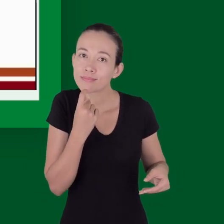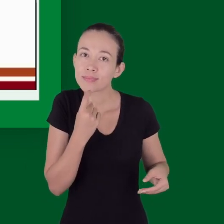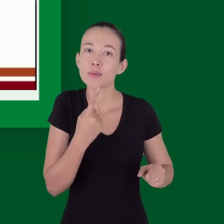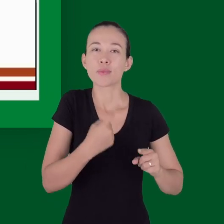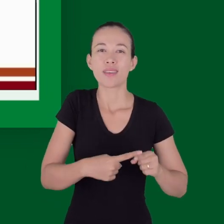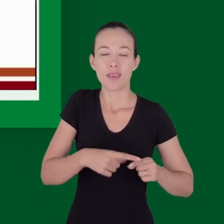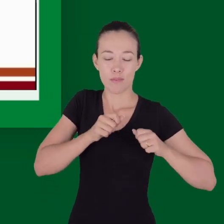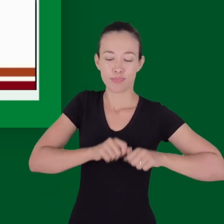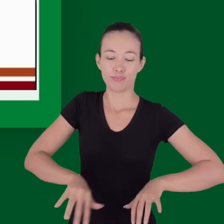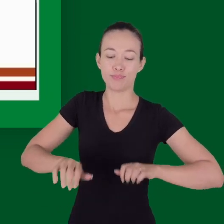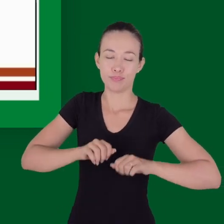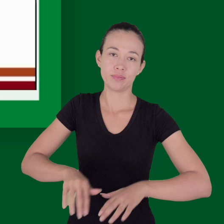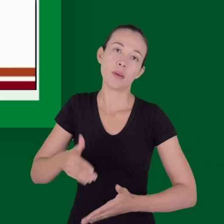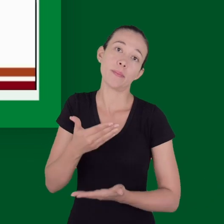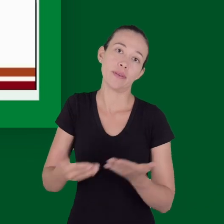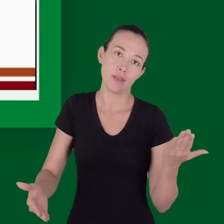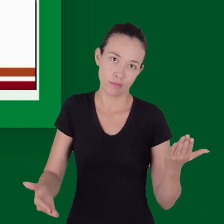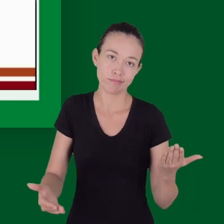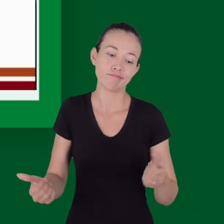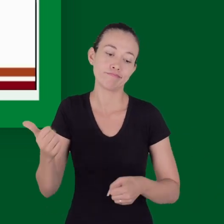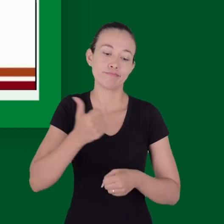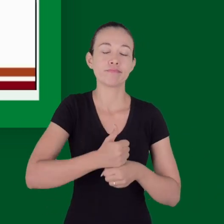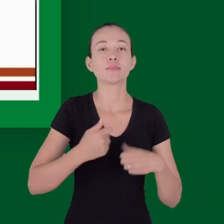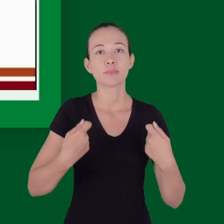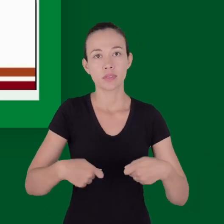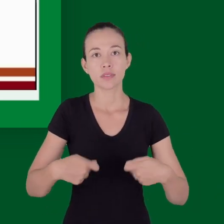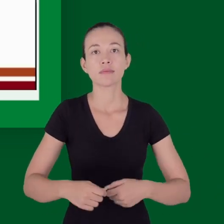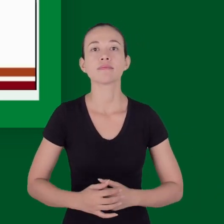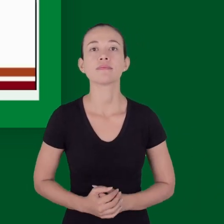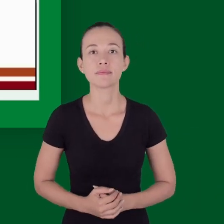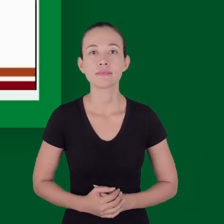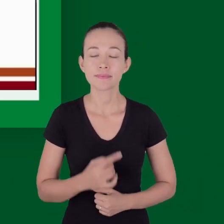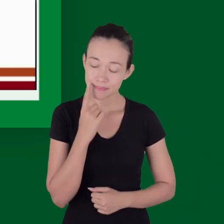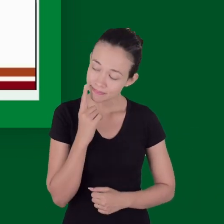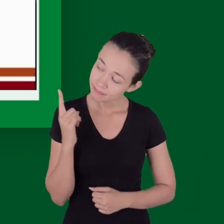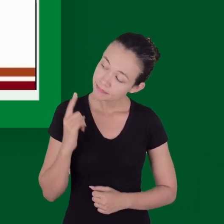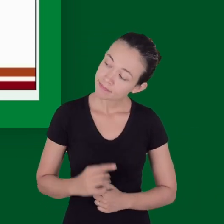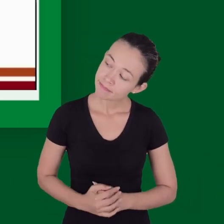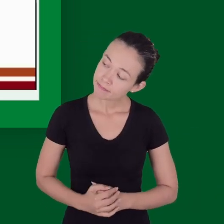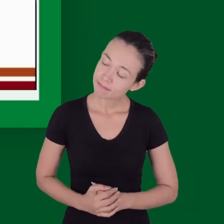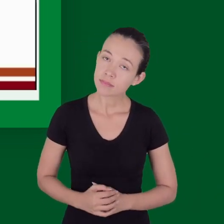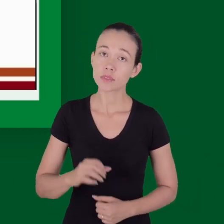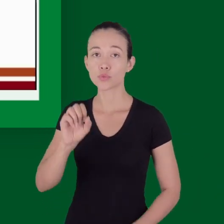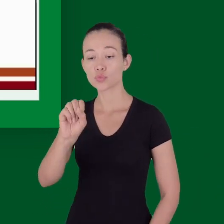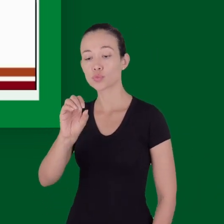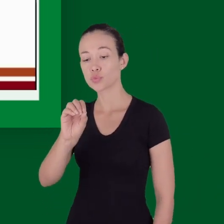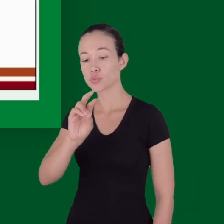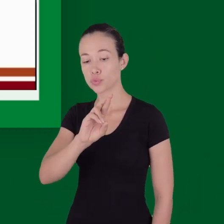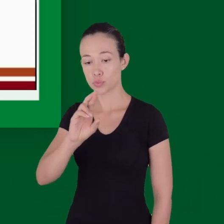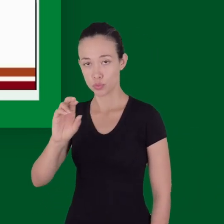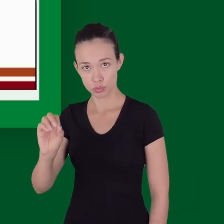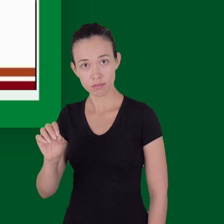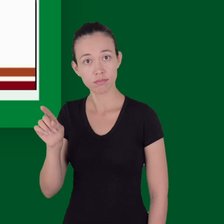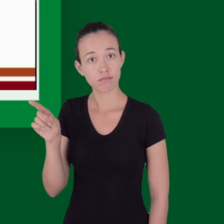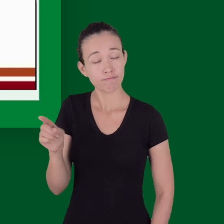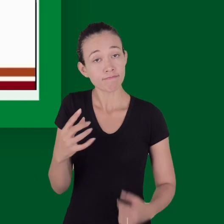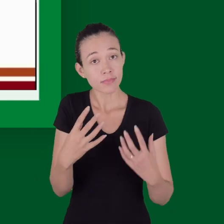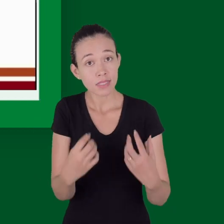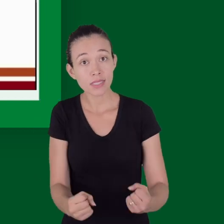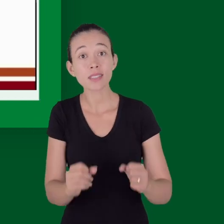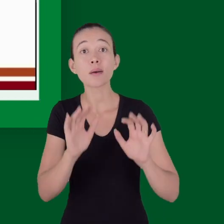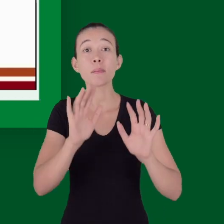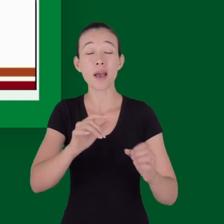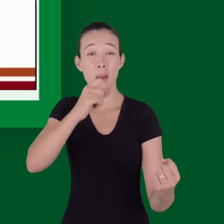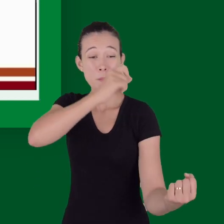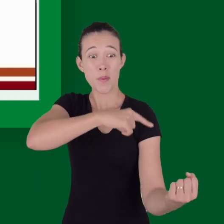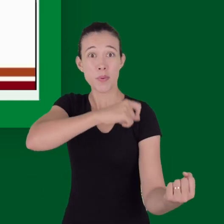funcionar ali como expandir o volume mas o que de fato vai transportar O2 são as remases que estão sendo perdidas pela hemorragia O